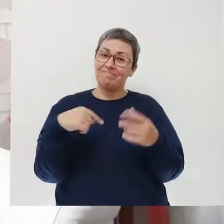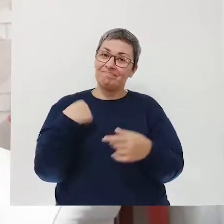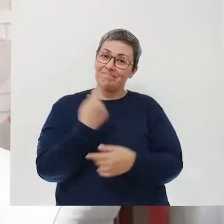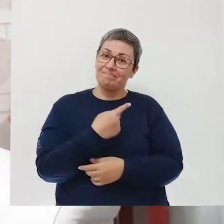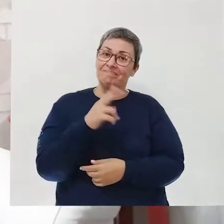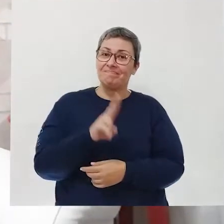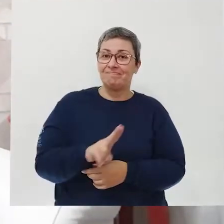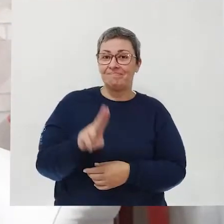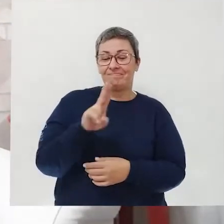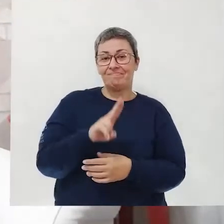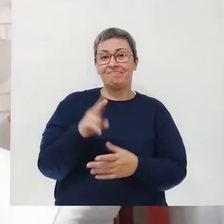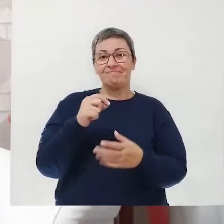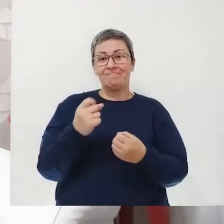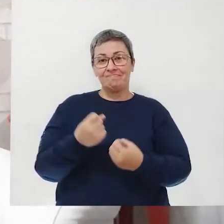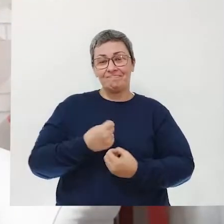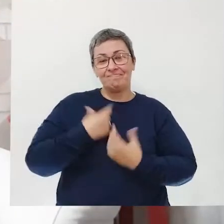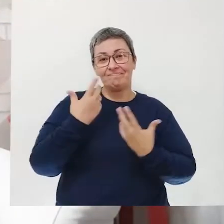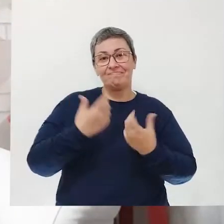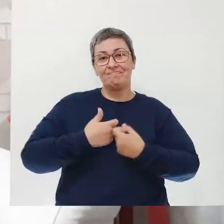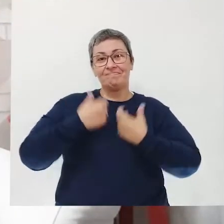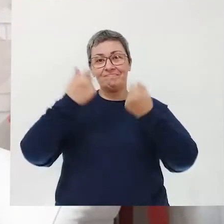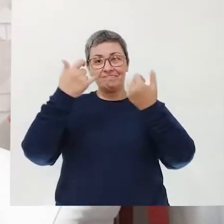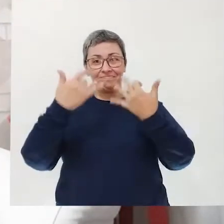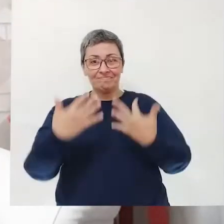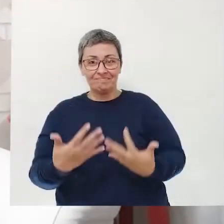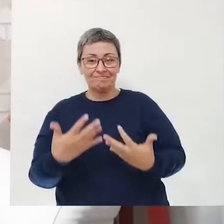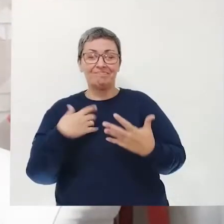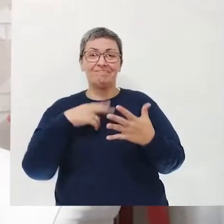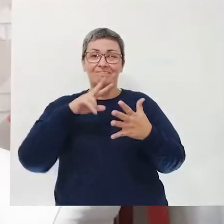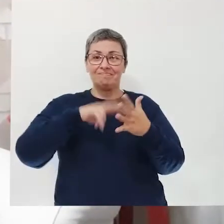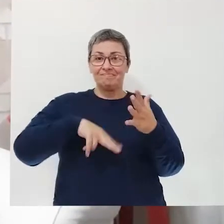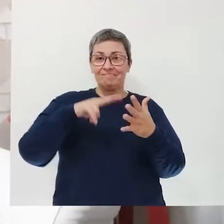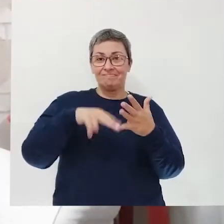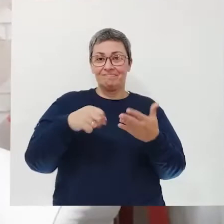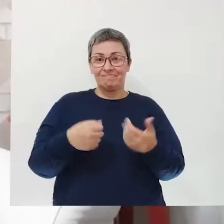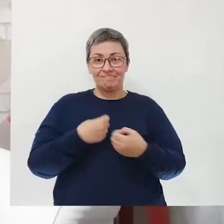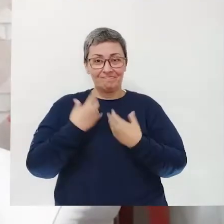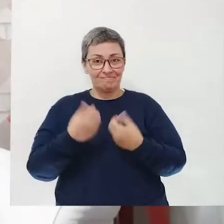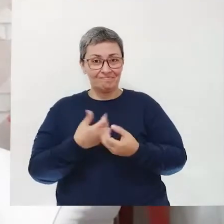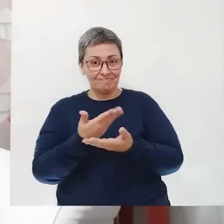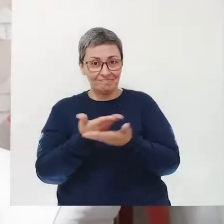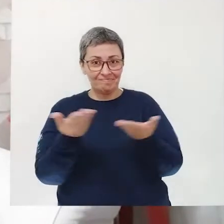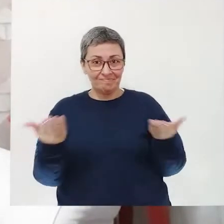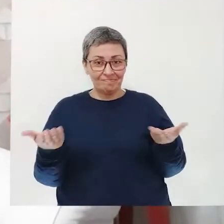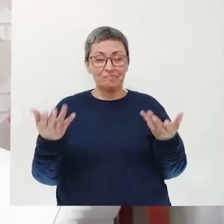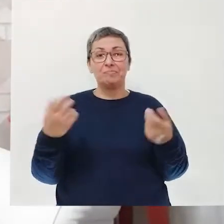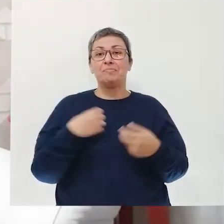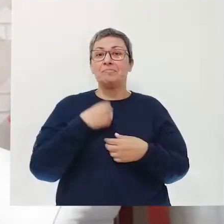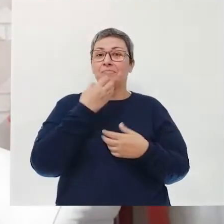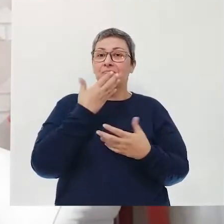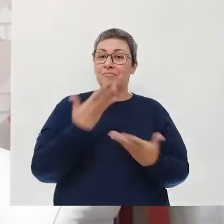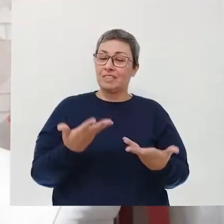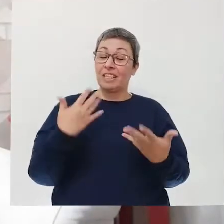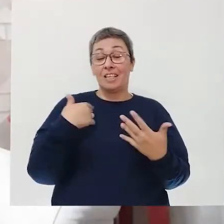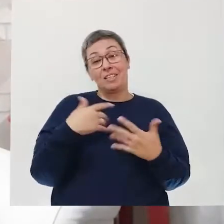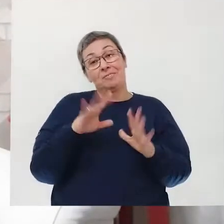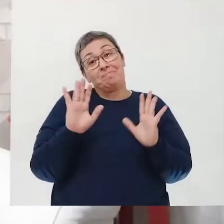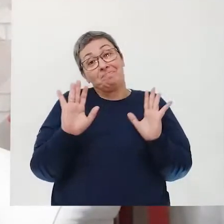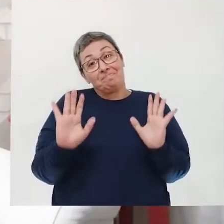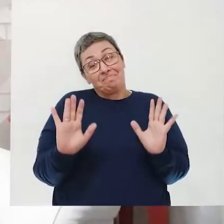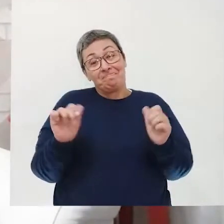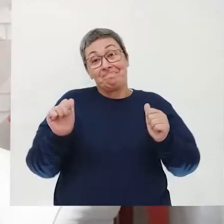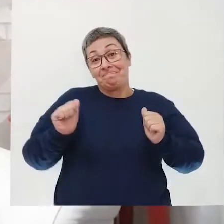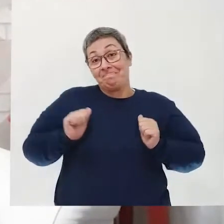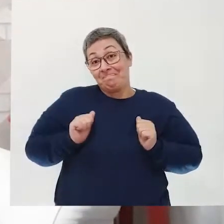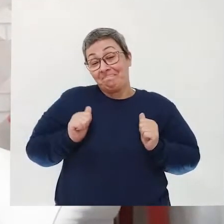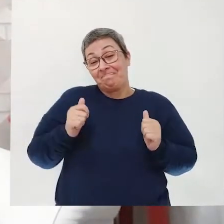usar a obra dele, falar sobre a obra dele e recitar algumas poesias para vocês. Bom, eu sou suspeita para falar